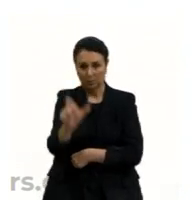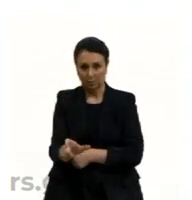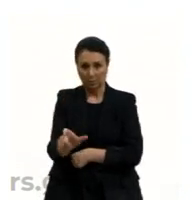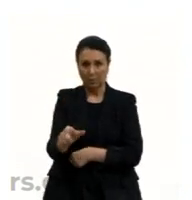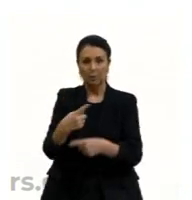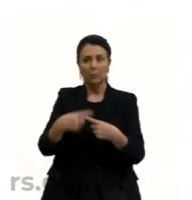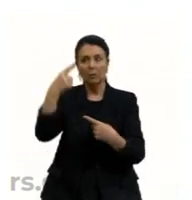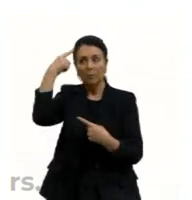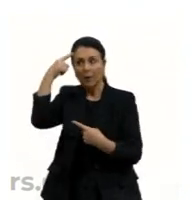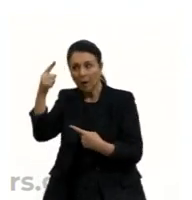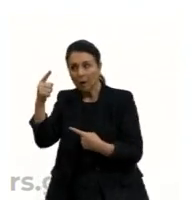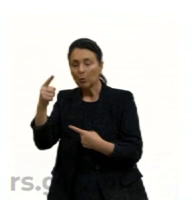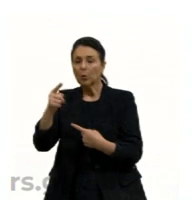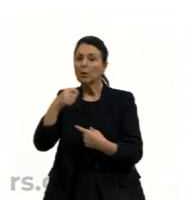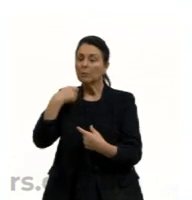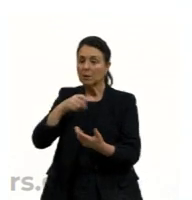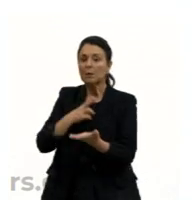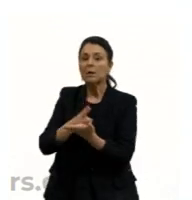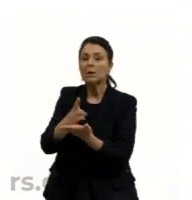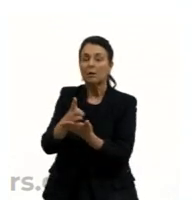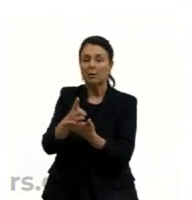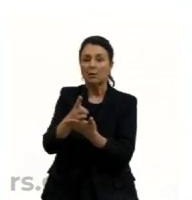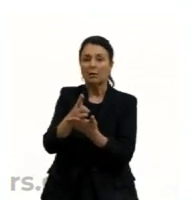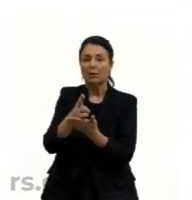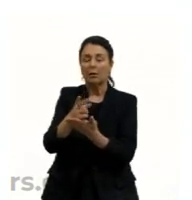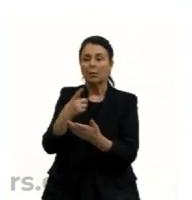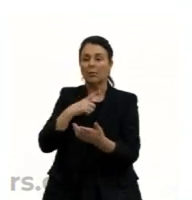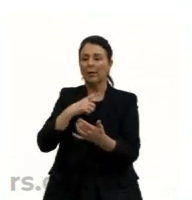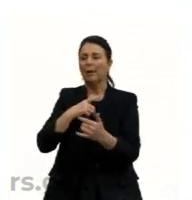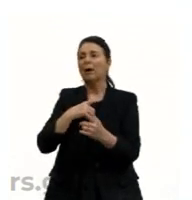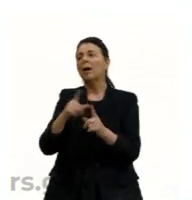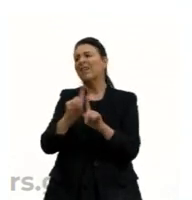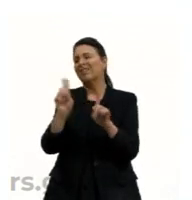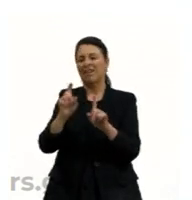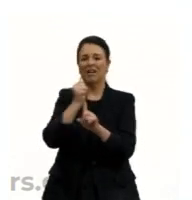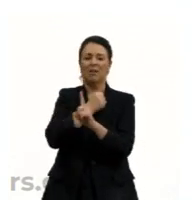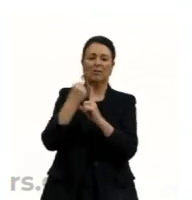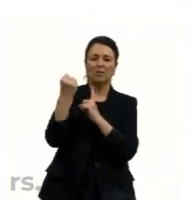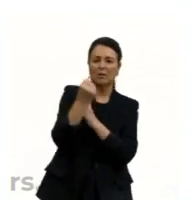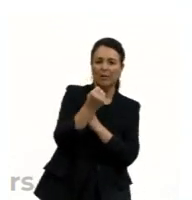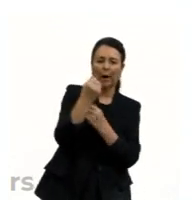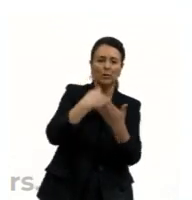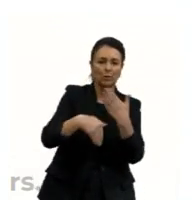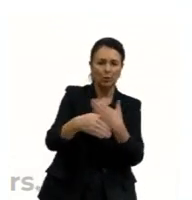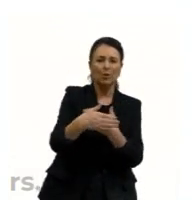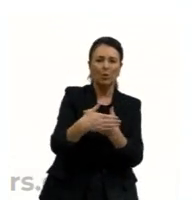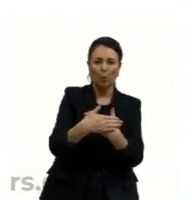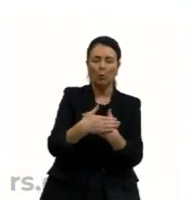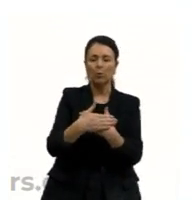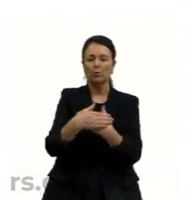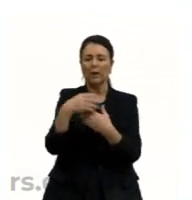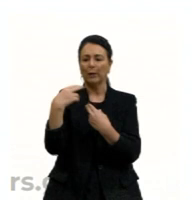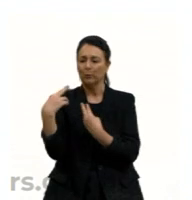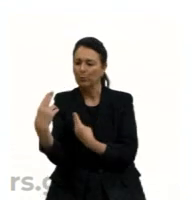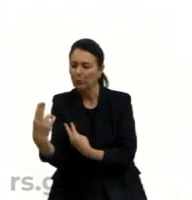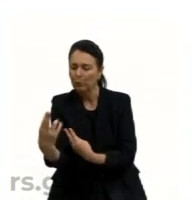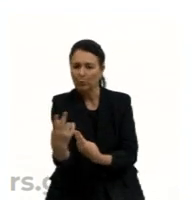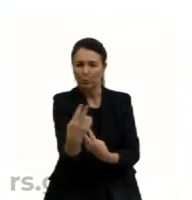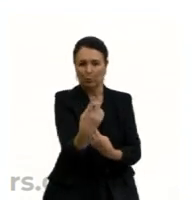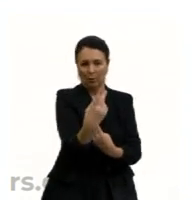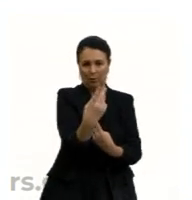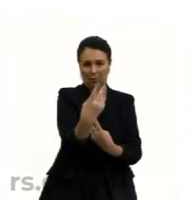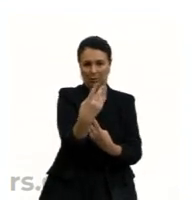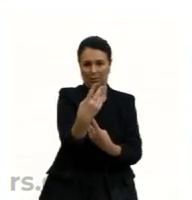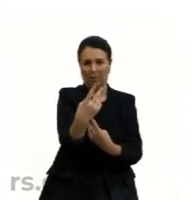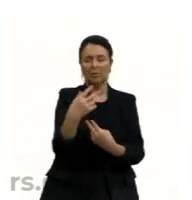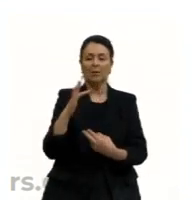ser seguido. Não porque a sociedade, ou porque foi passado nesse processo de socialização. O Sócrates já falava isso, lá na